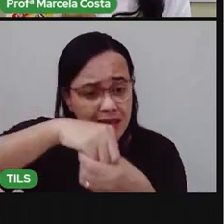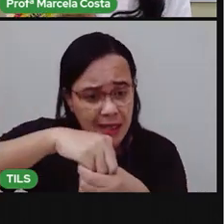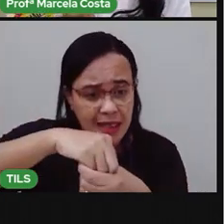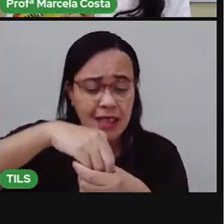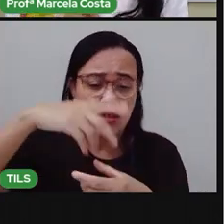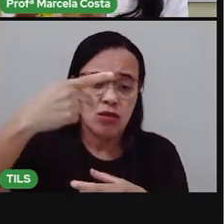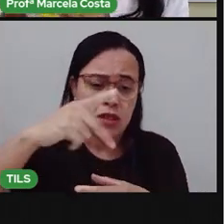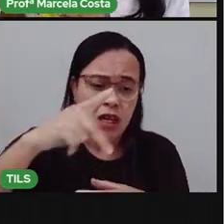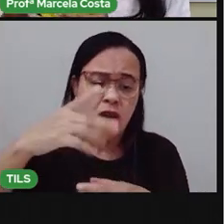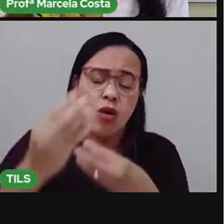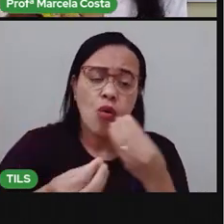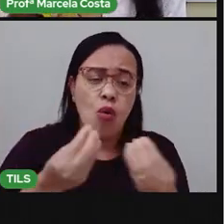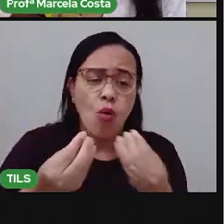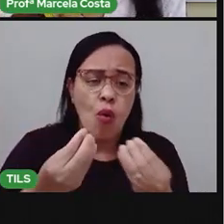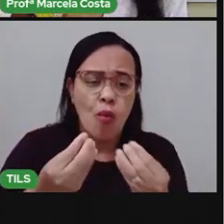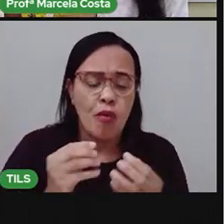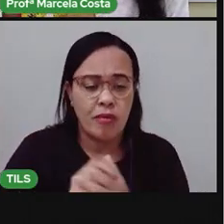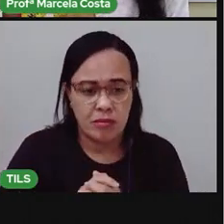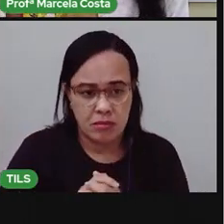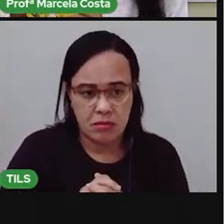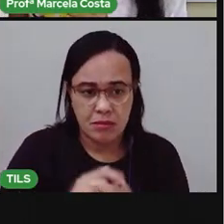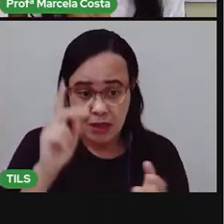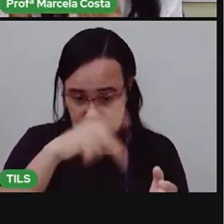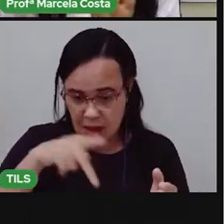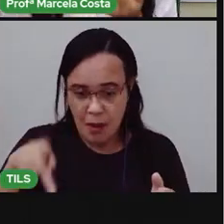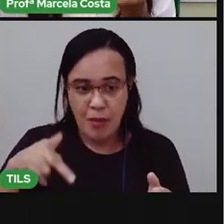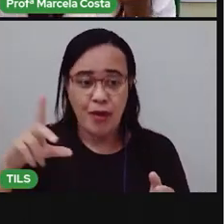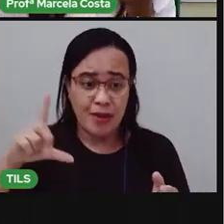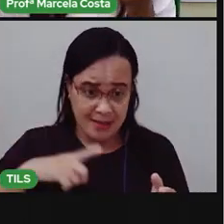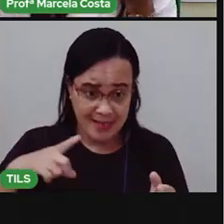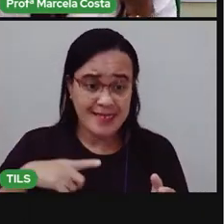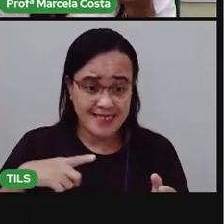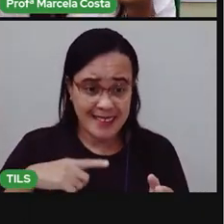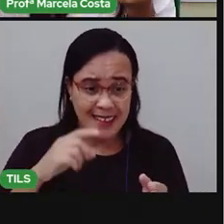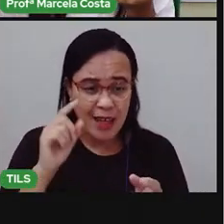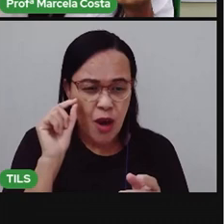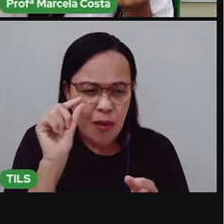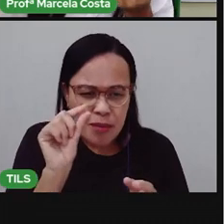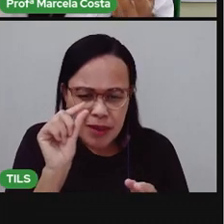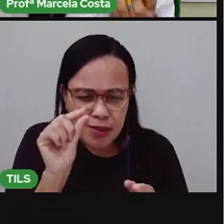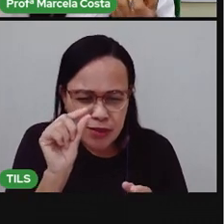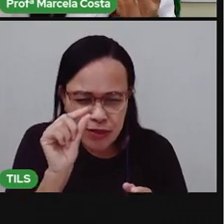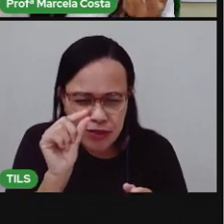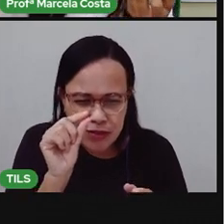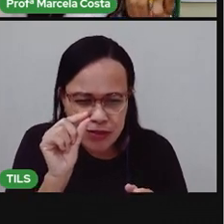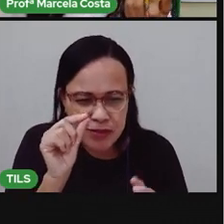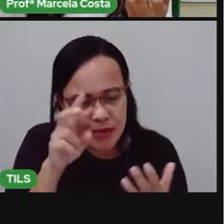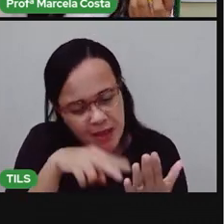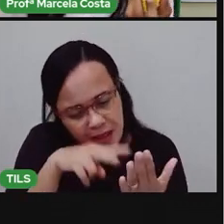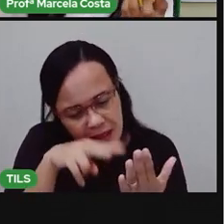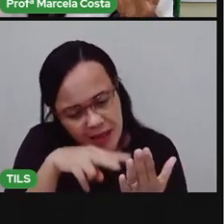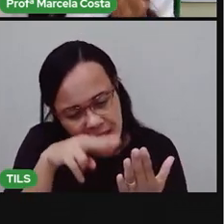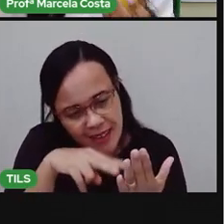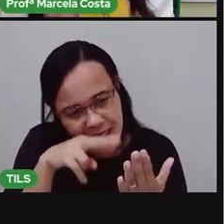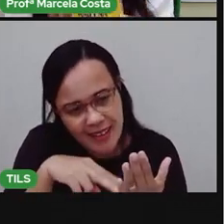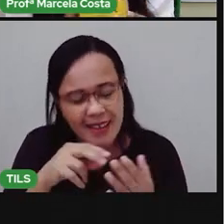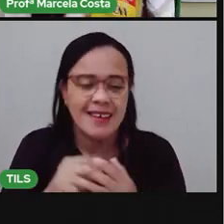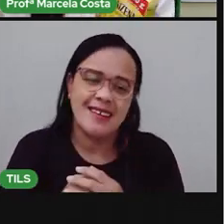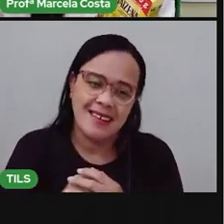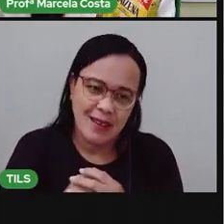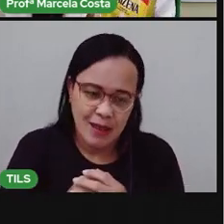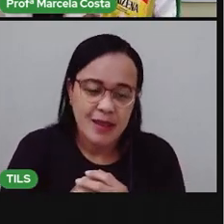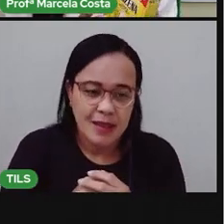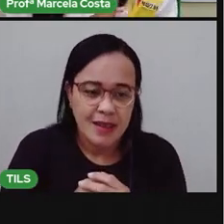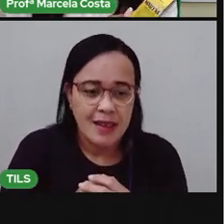O meu está bem pequenininho, a letrinha. Já achei aqui, ó. Como é amido de milho, né?